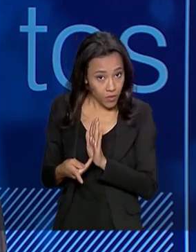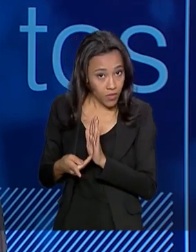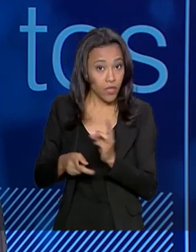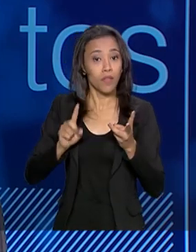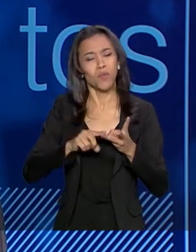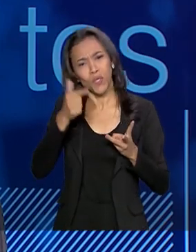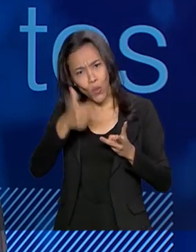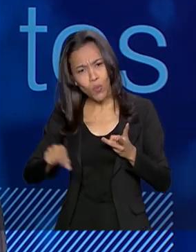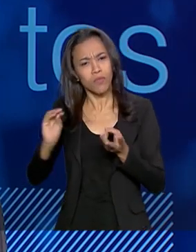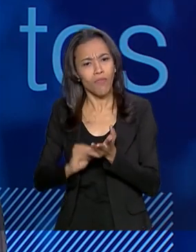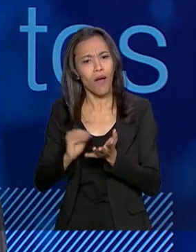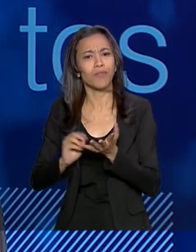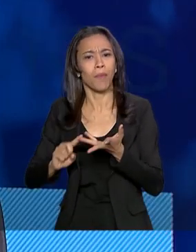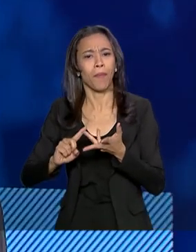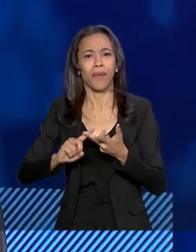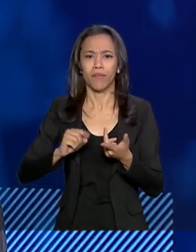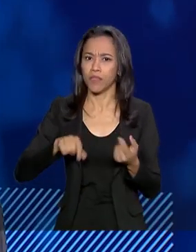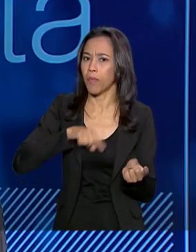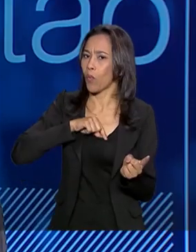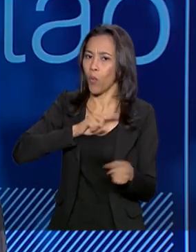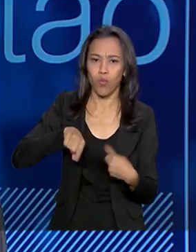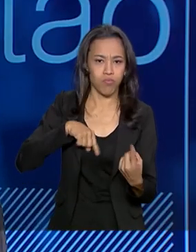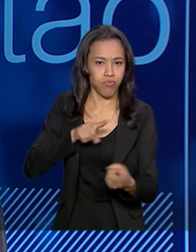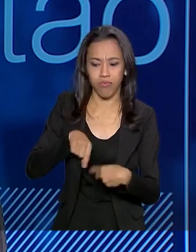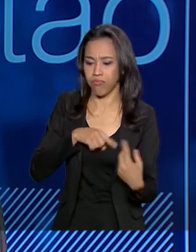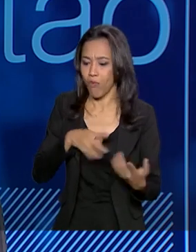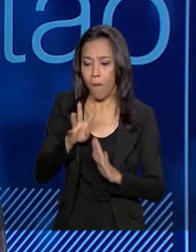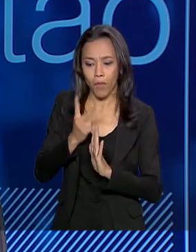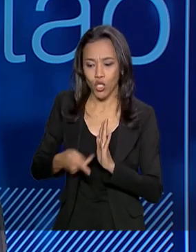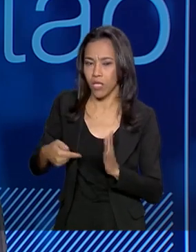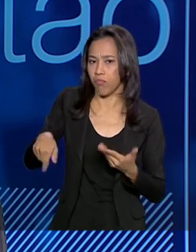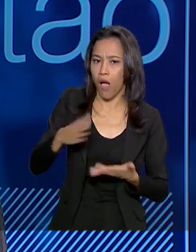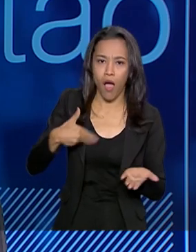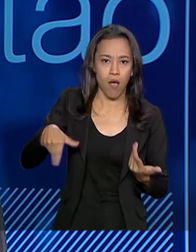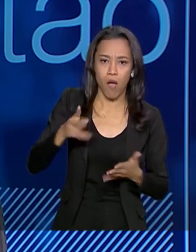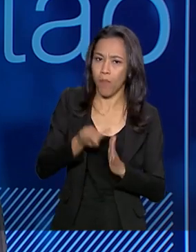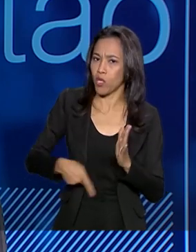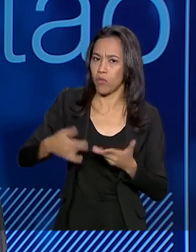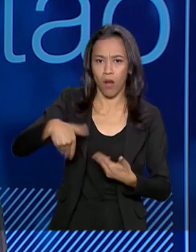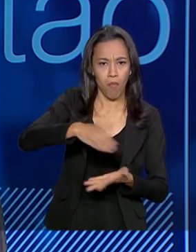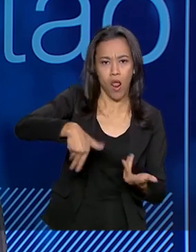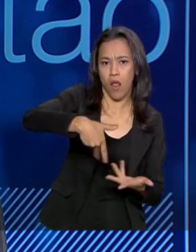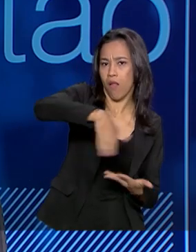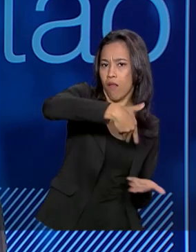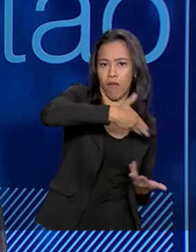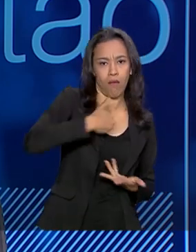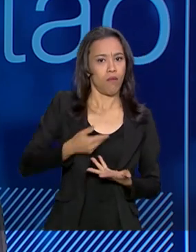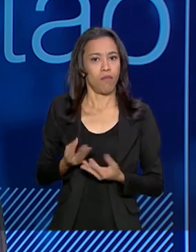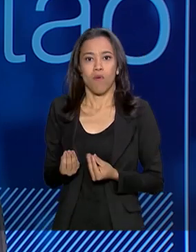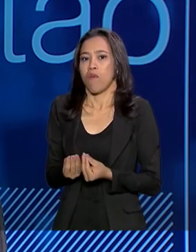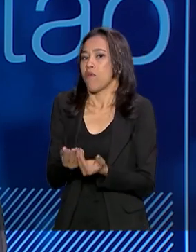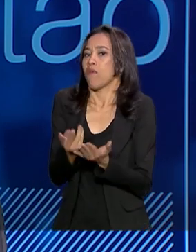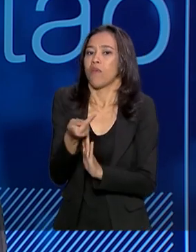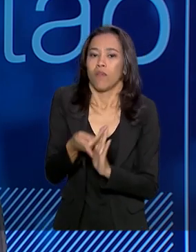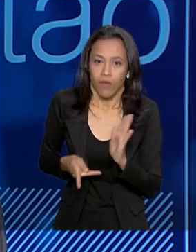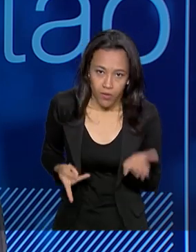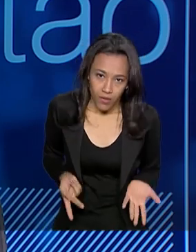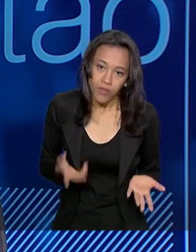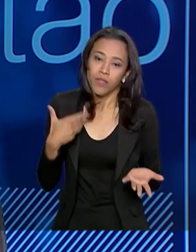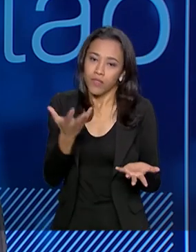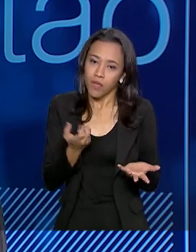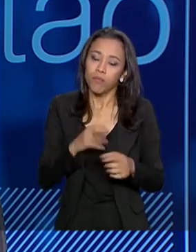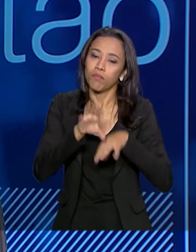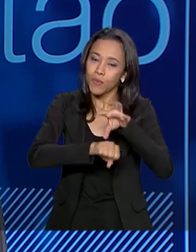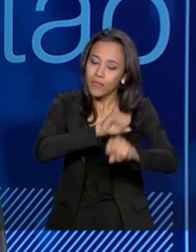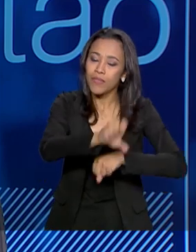outros por vir, porque o PPI é um fluxo, né? Entre e sai projetos no sentido de acelerar o máximo possível de concessões e parcerias com a